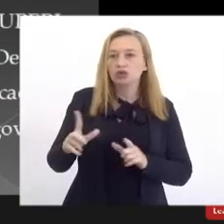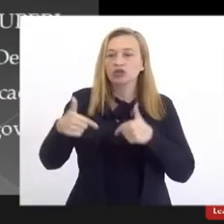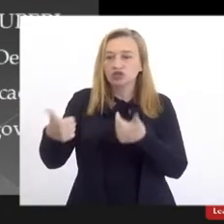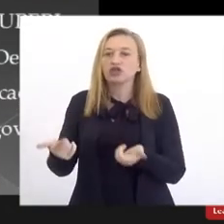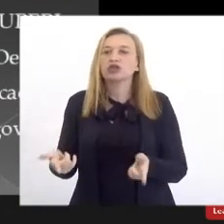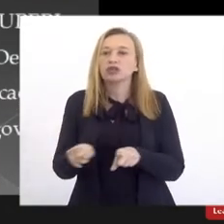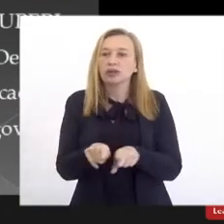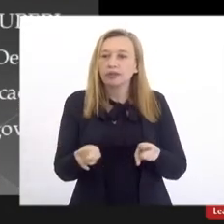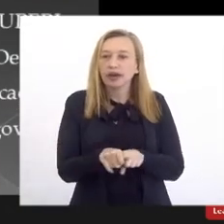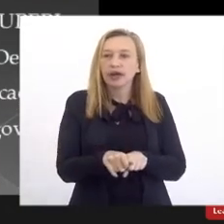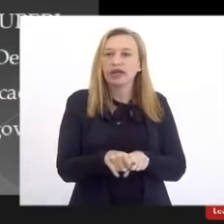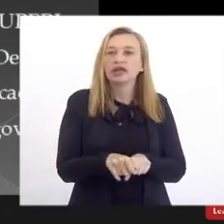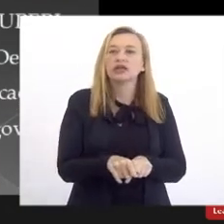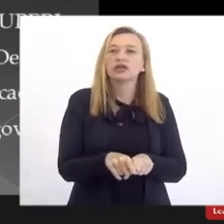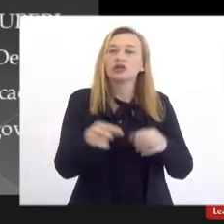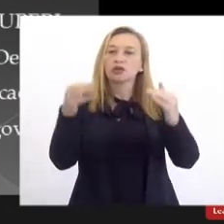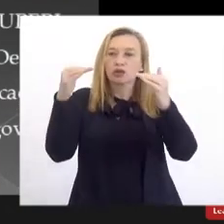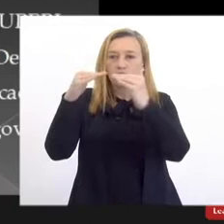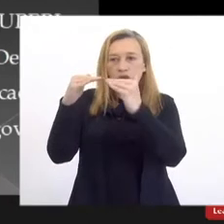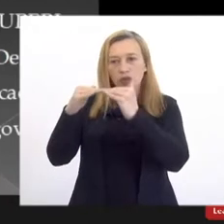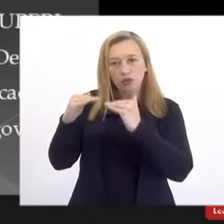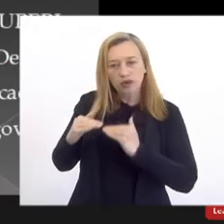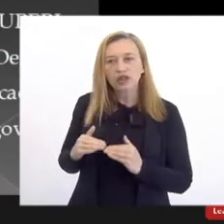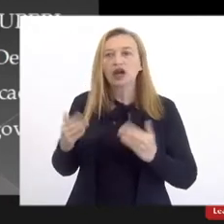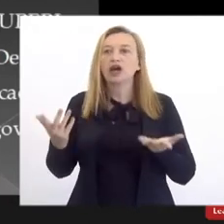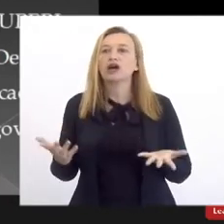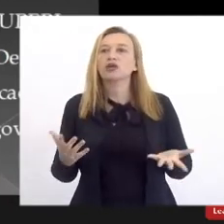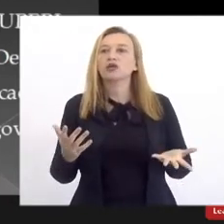que também culminaram na